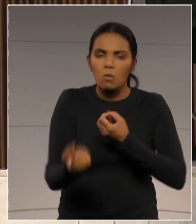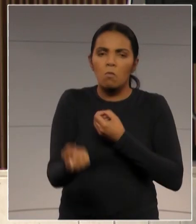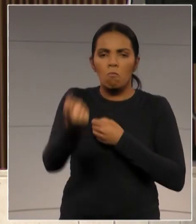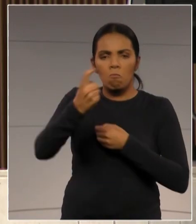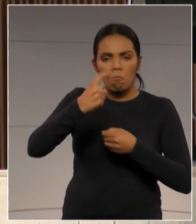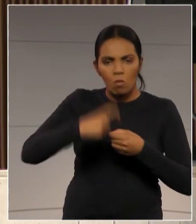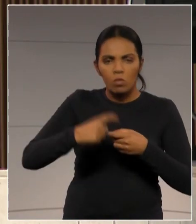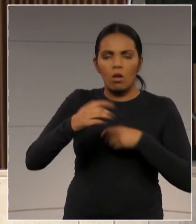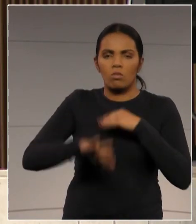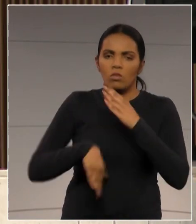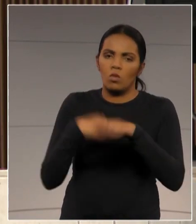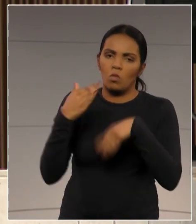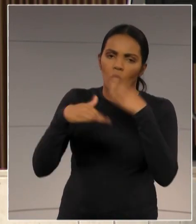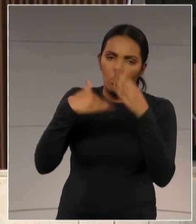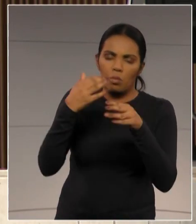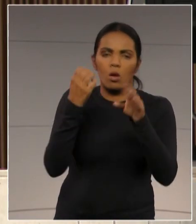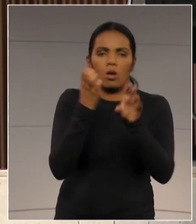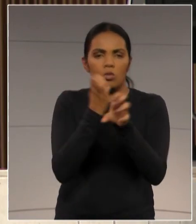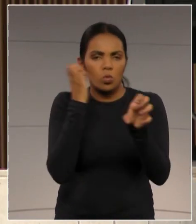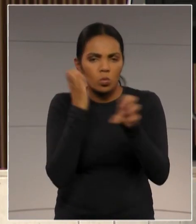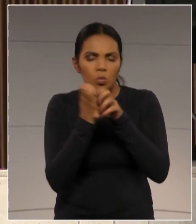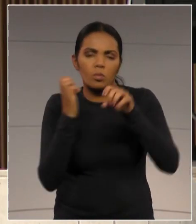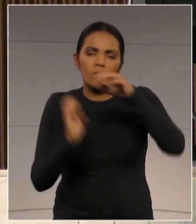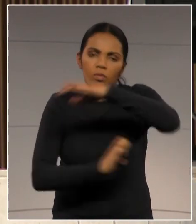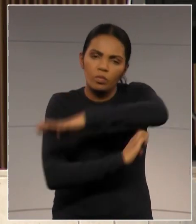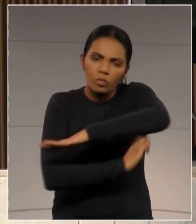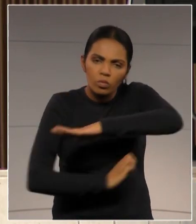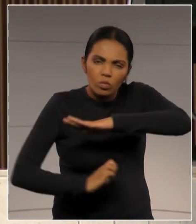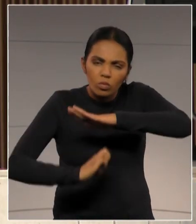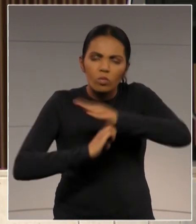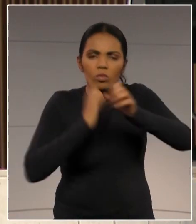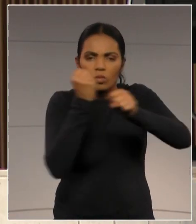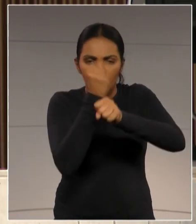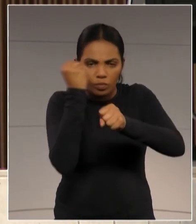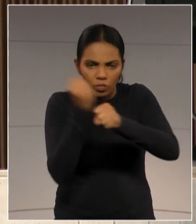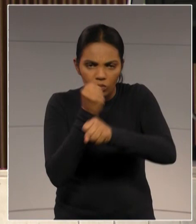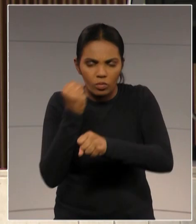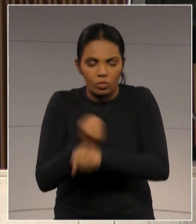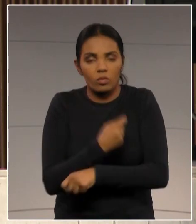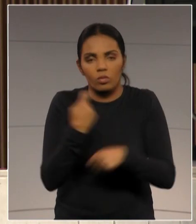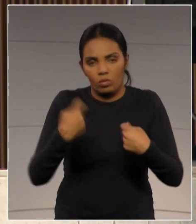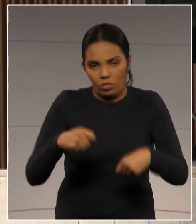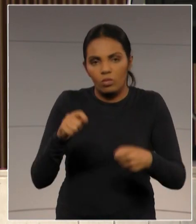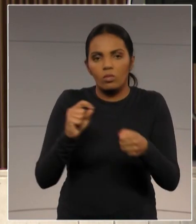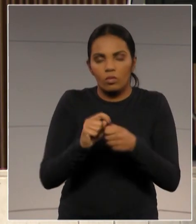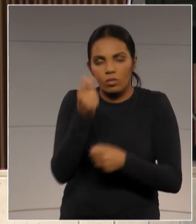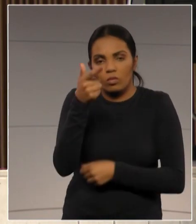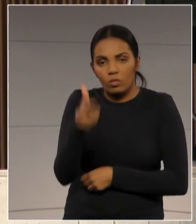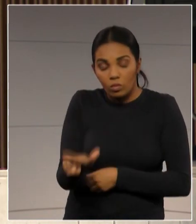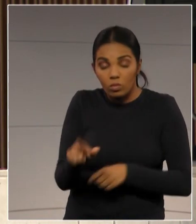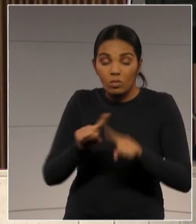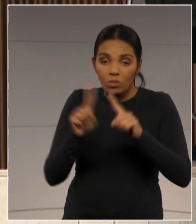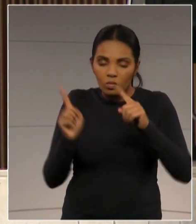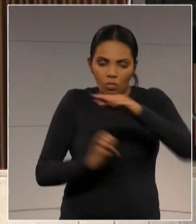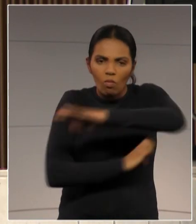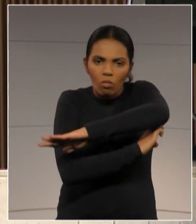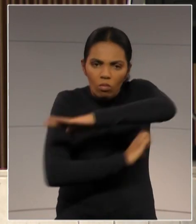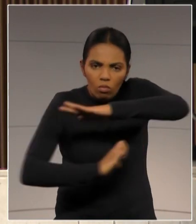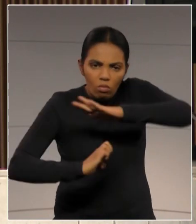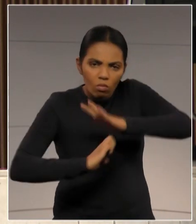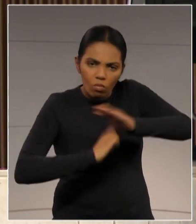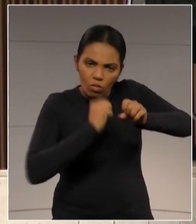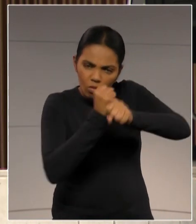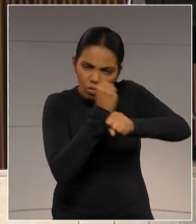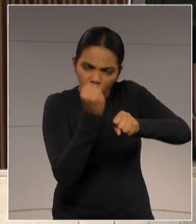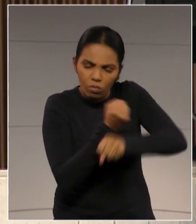desenvolvimento através de obras de infraestrutura e que estas obras de infraestrutura possam ser exatamente aquelas como